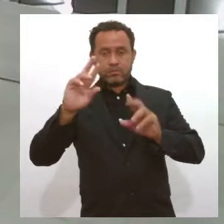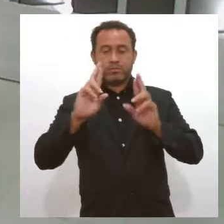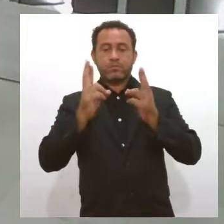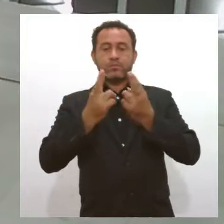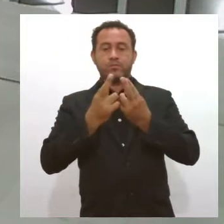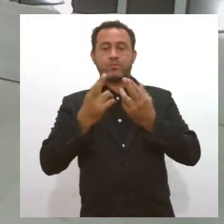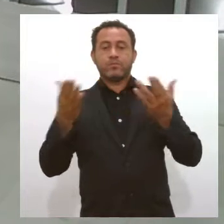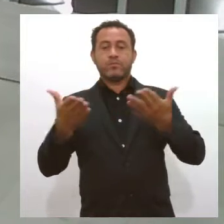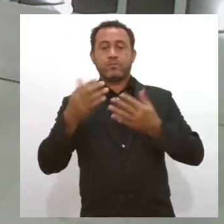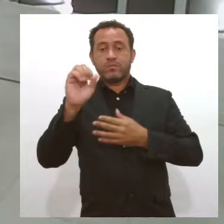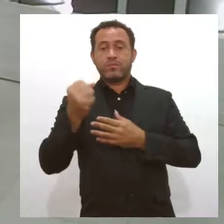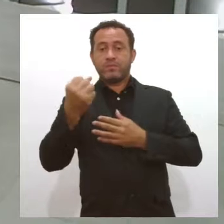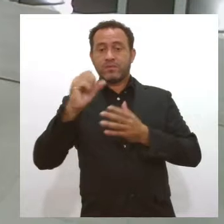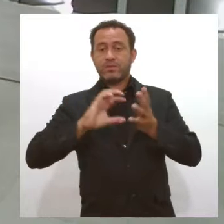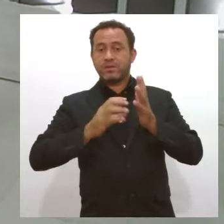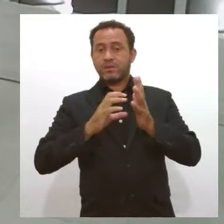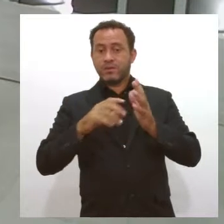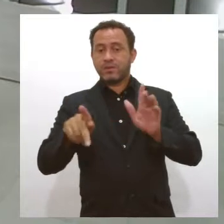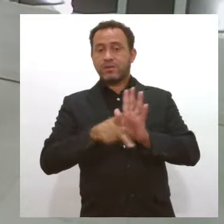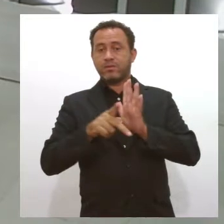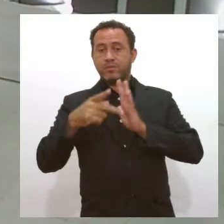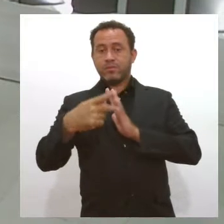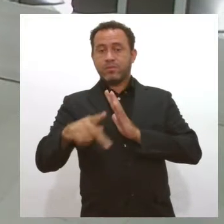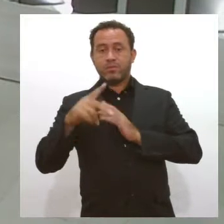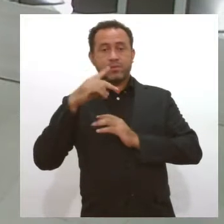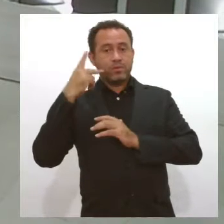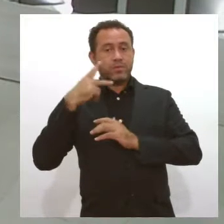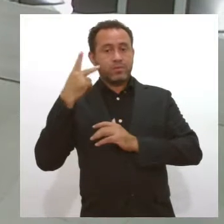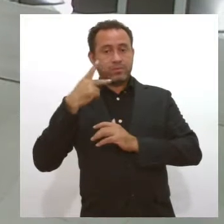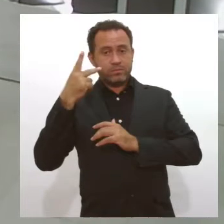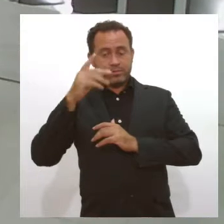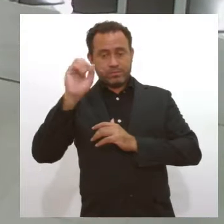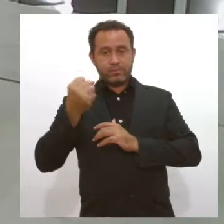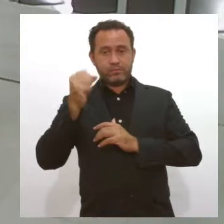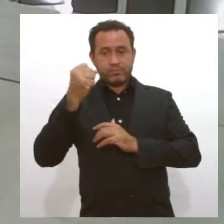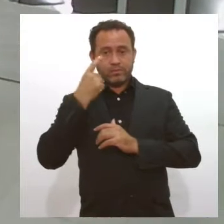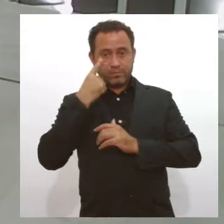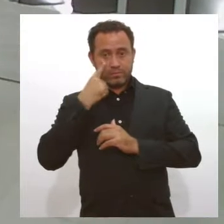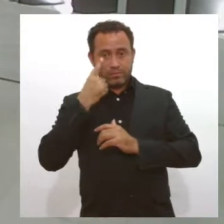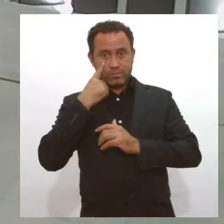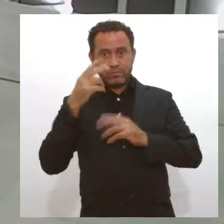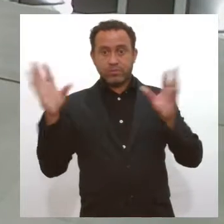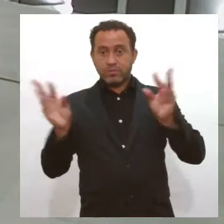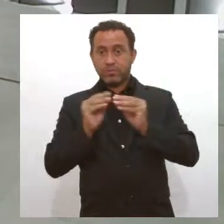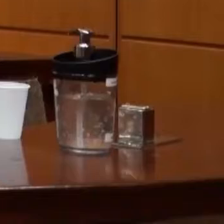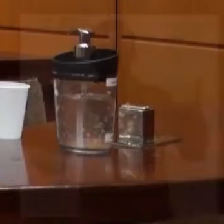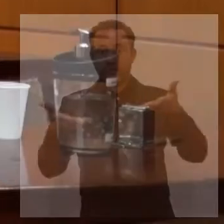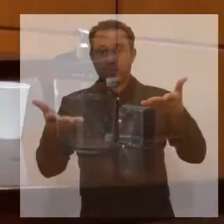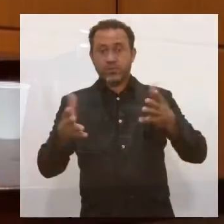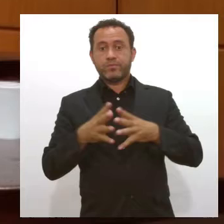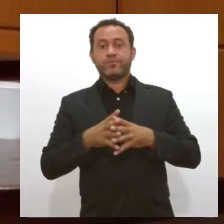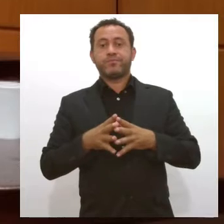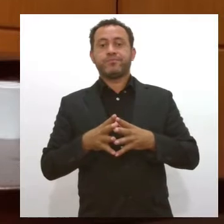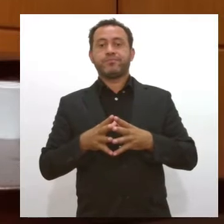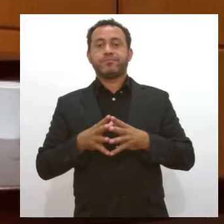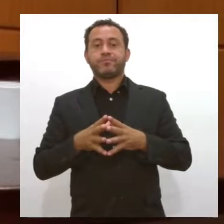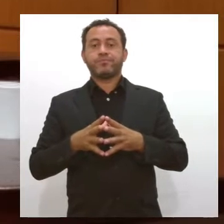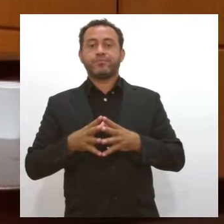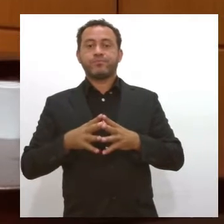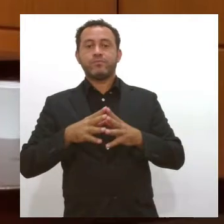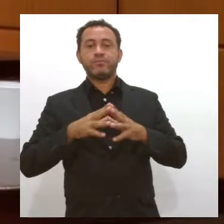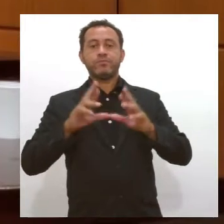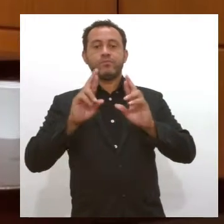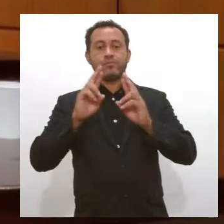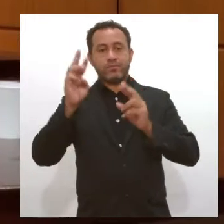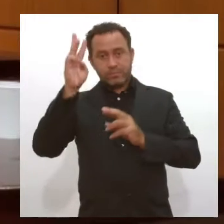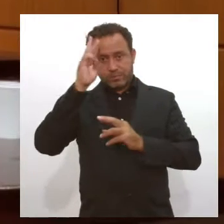sessões mistas realizadas na Assembleia Legislativa do Estado de Sergipe. E você confere um resumo a partir de agora. Na sessão da